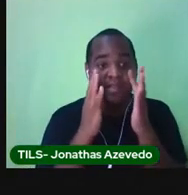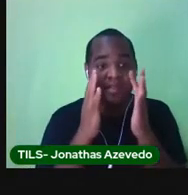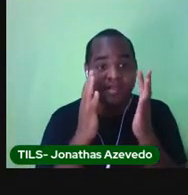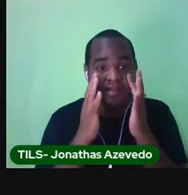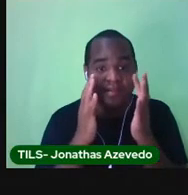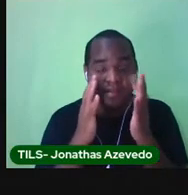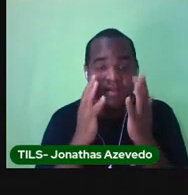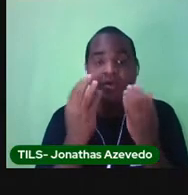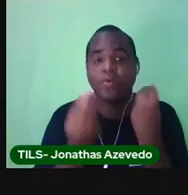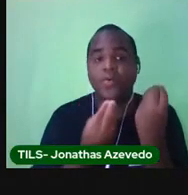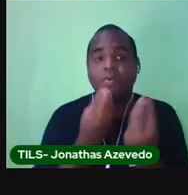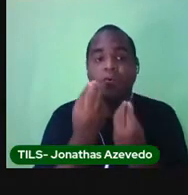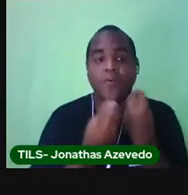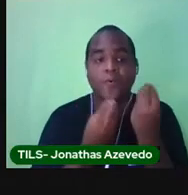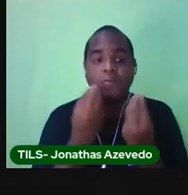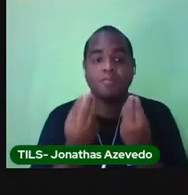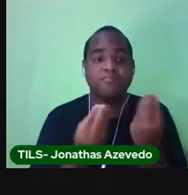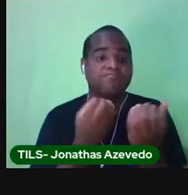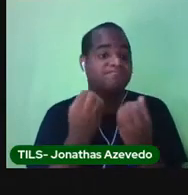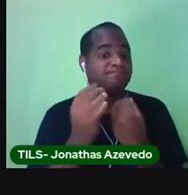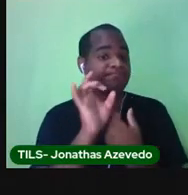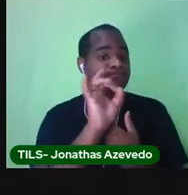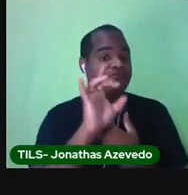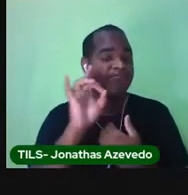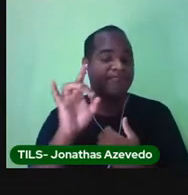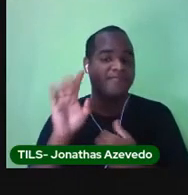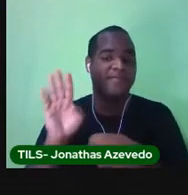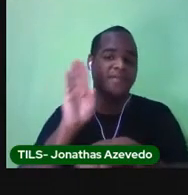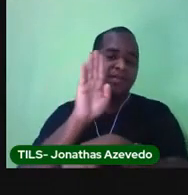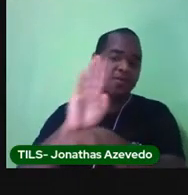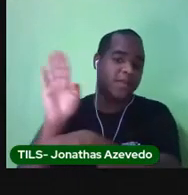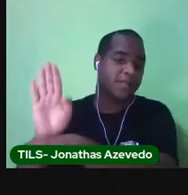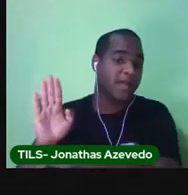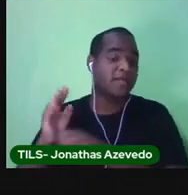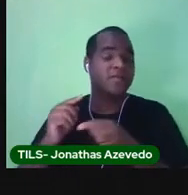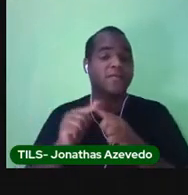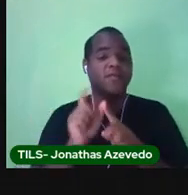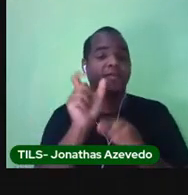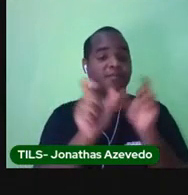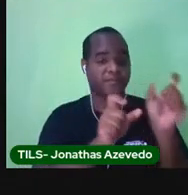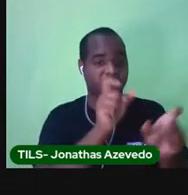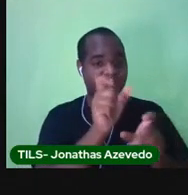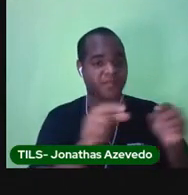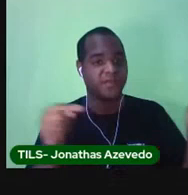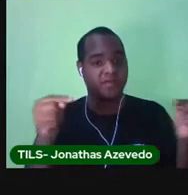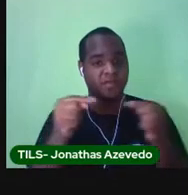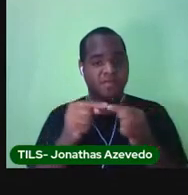Como é cada bairro e as características dele?